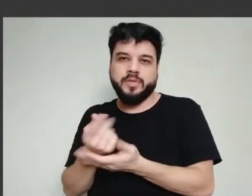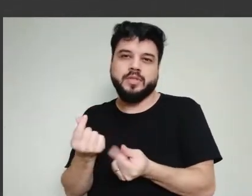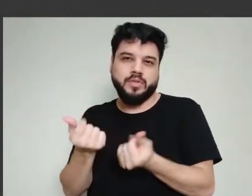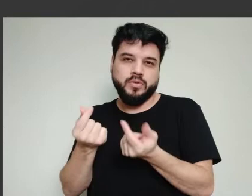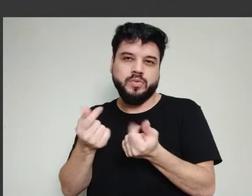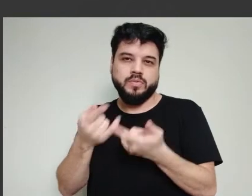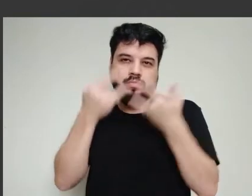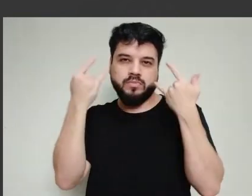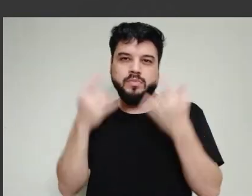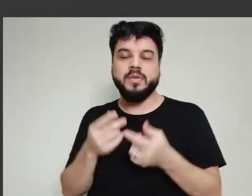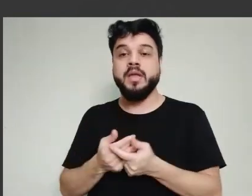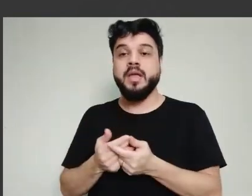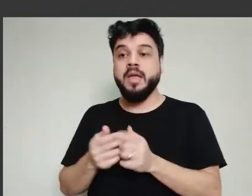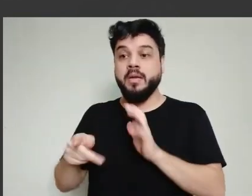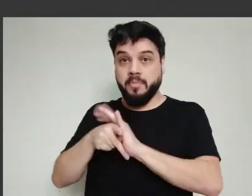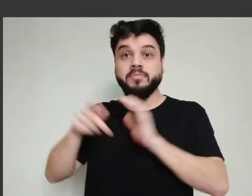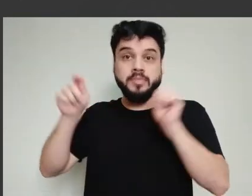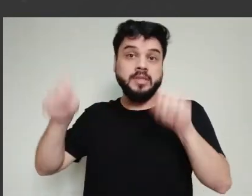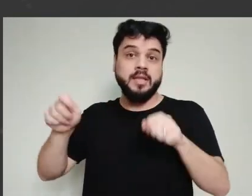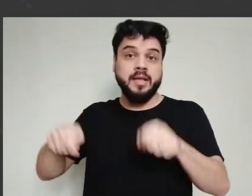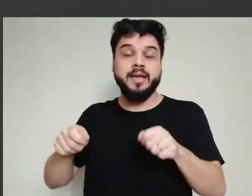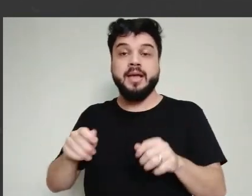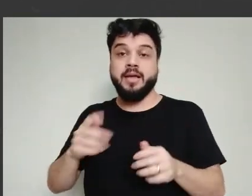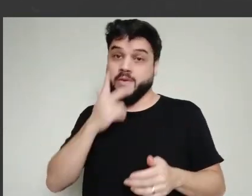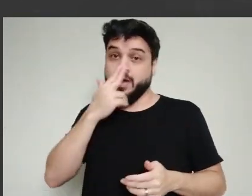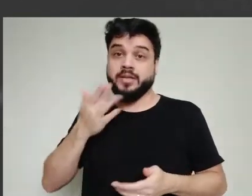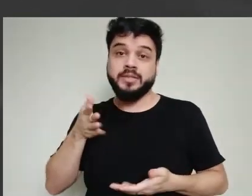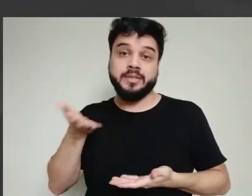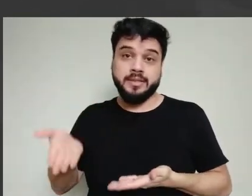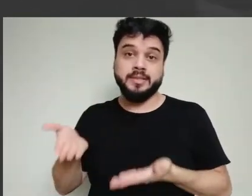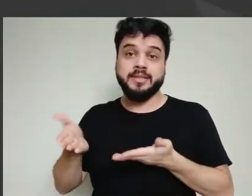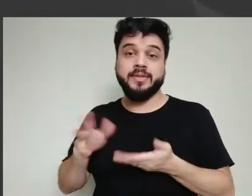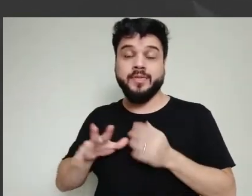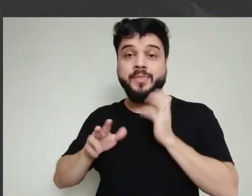acontecendo, porque não tem condições